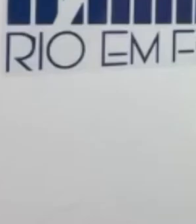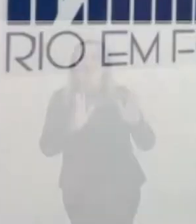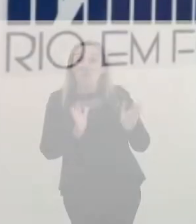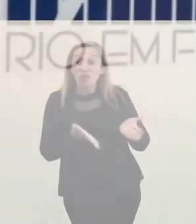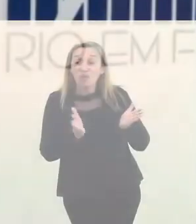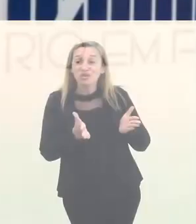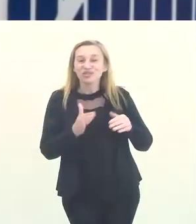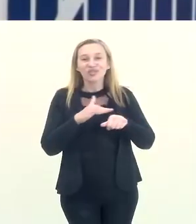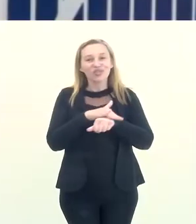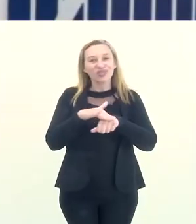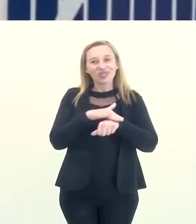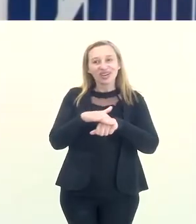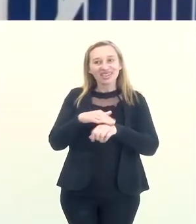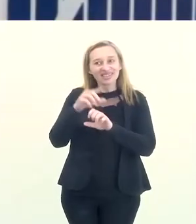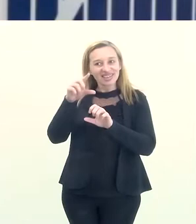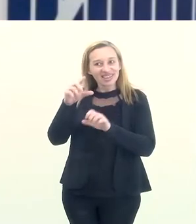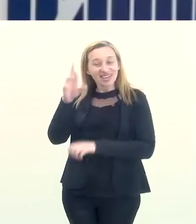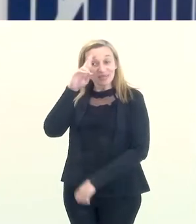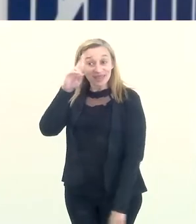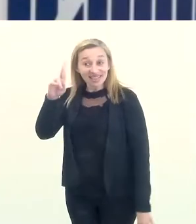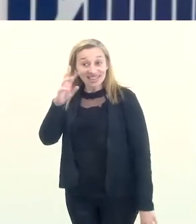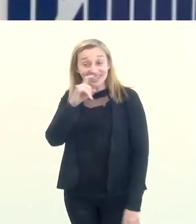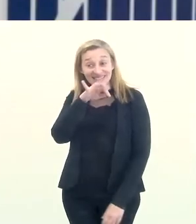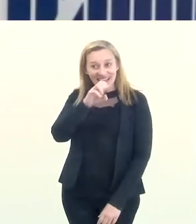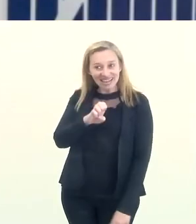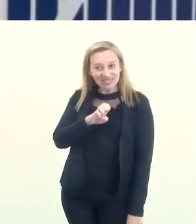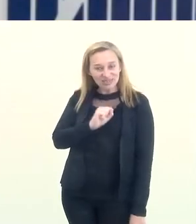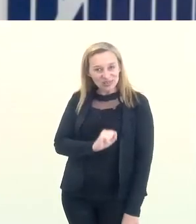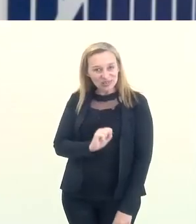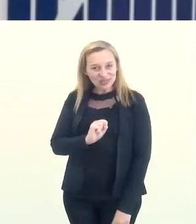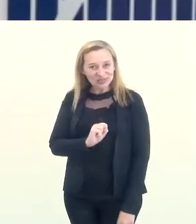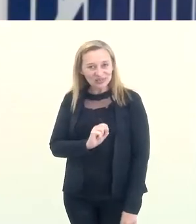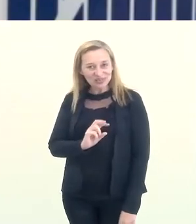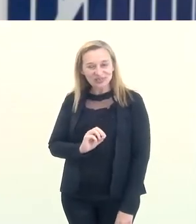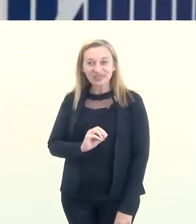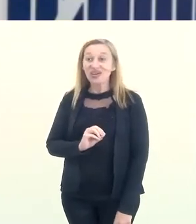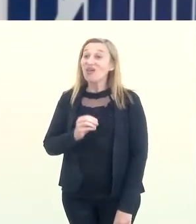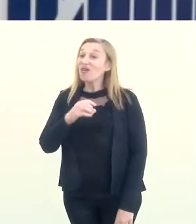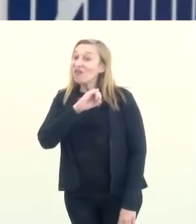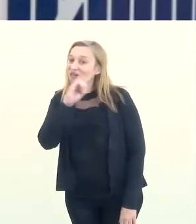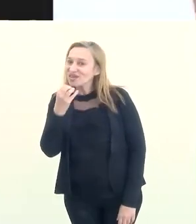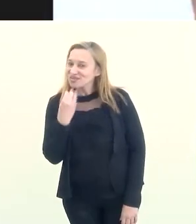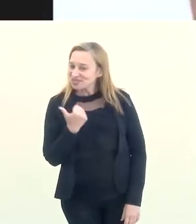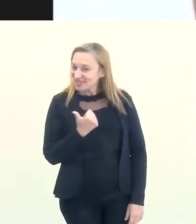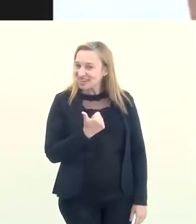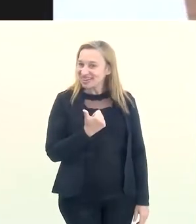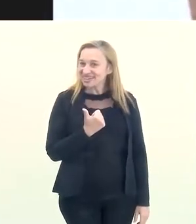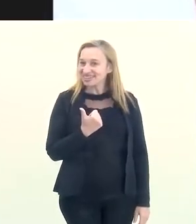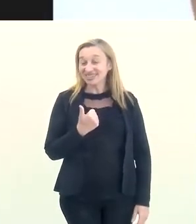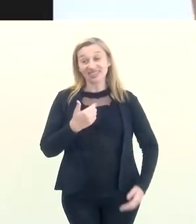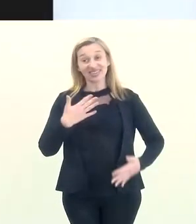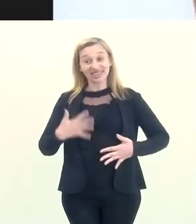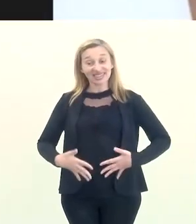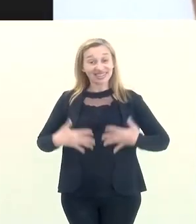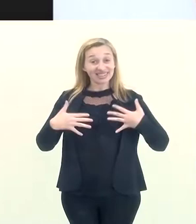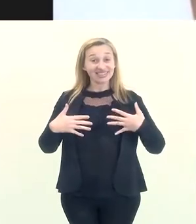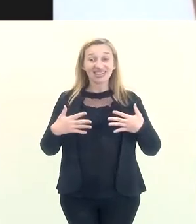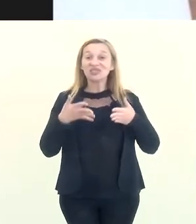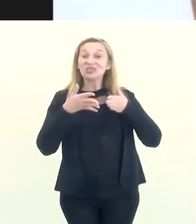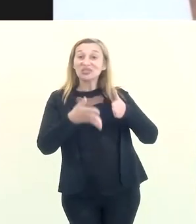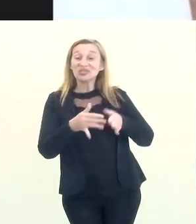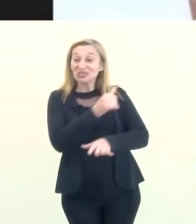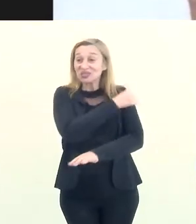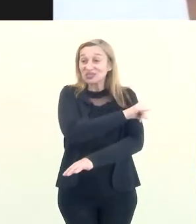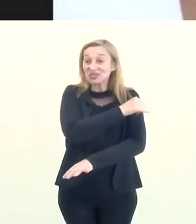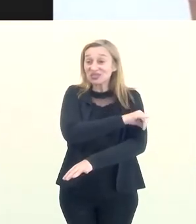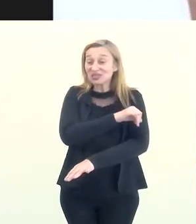No programa de hoje, eu converso com o empresário Sávio Neves. Oi, Sávio. Olá, como é que vai? Muito prazer estar aqui com vocês no Rio